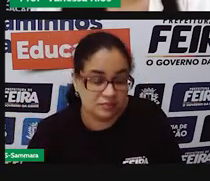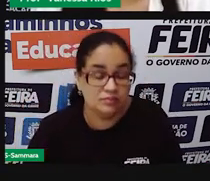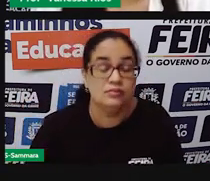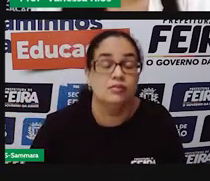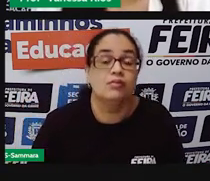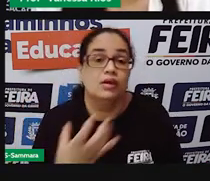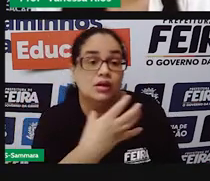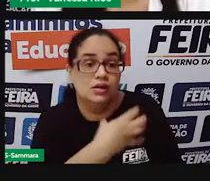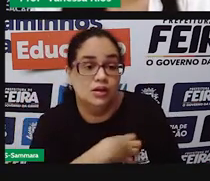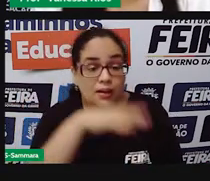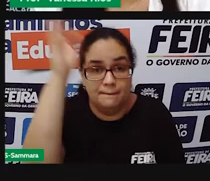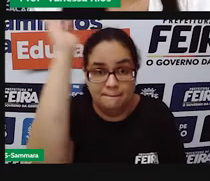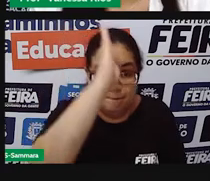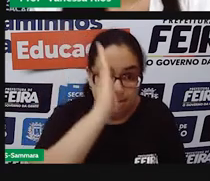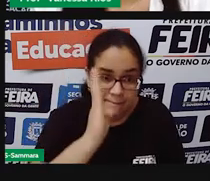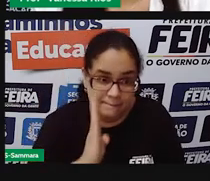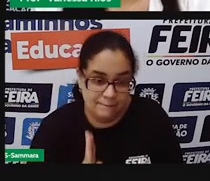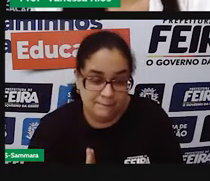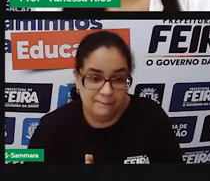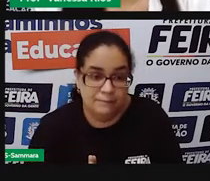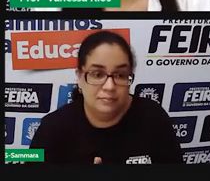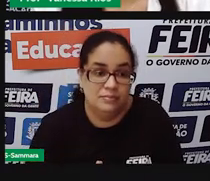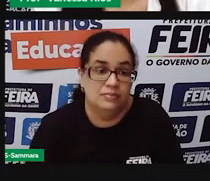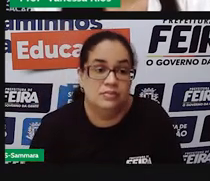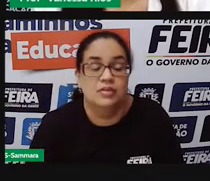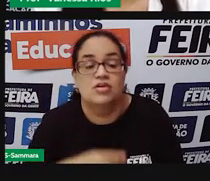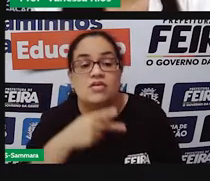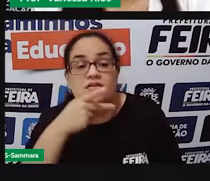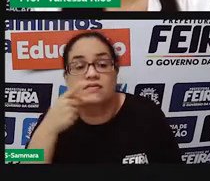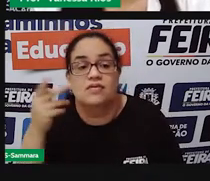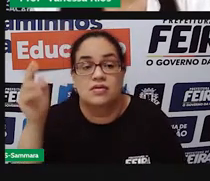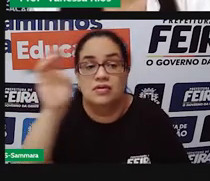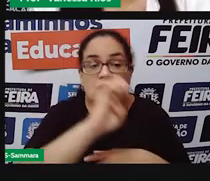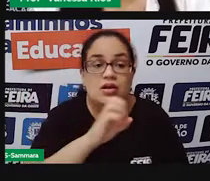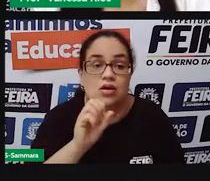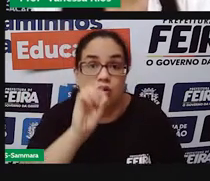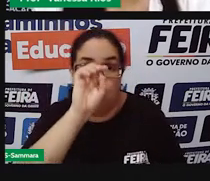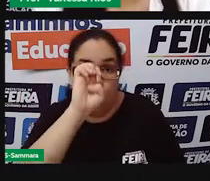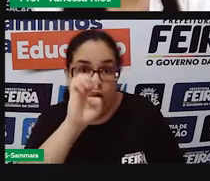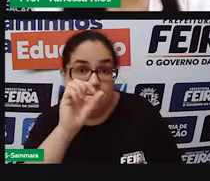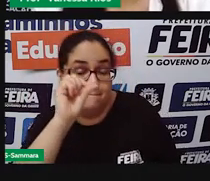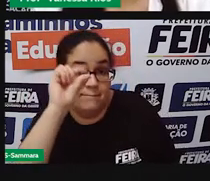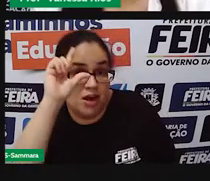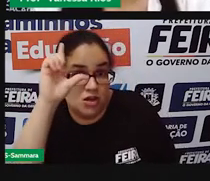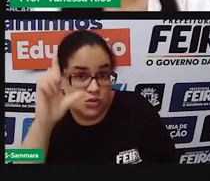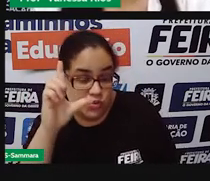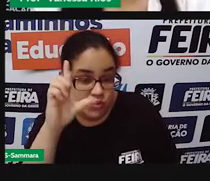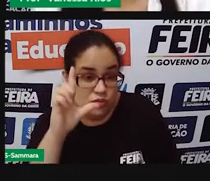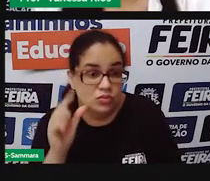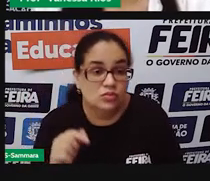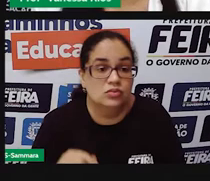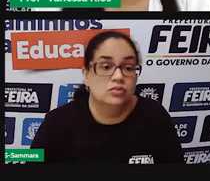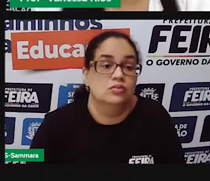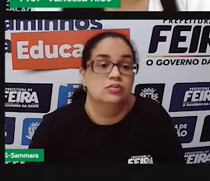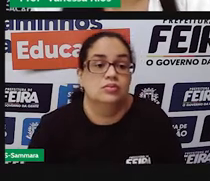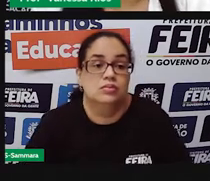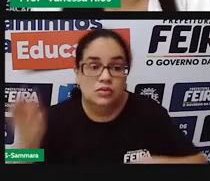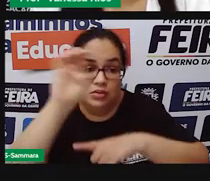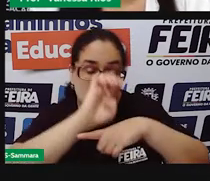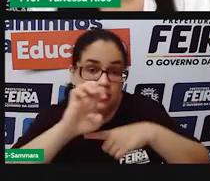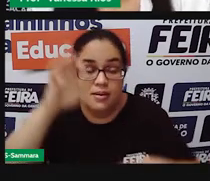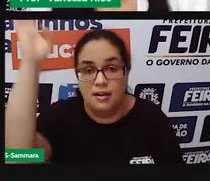Brasil, né, o Estado aí, lembra que a própria falou Estado com o E maiúsculo, né, se relacionando ao território